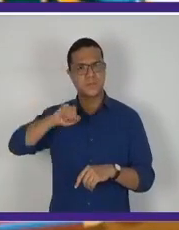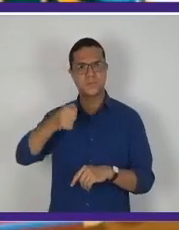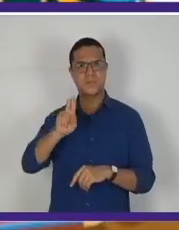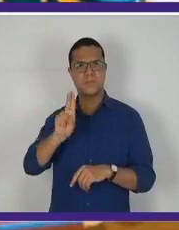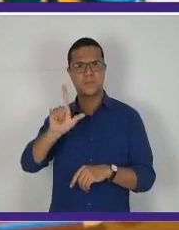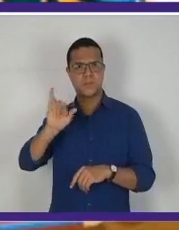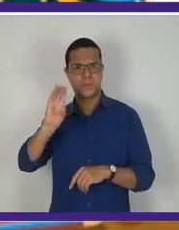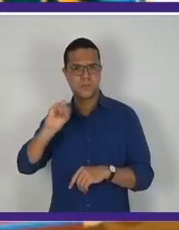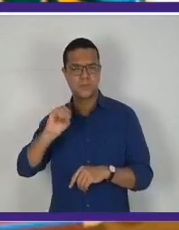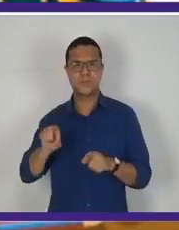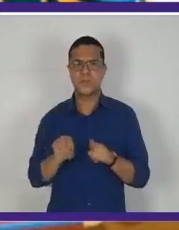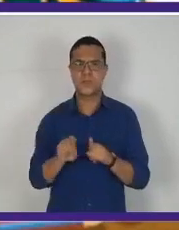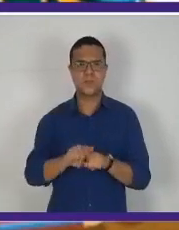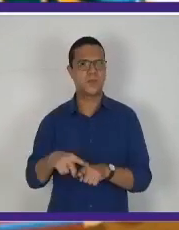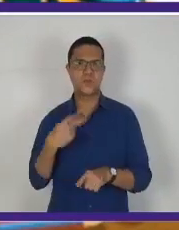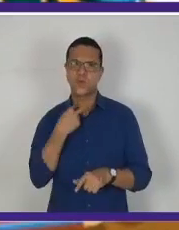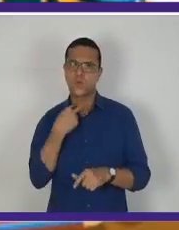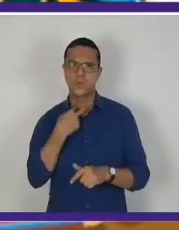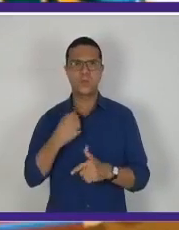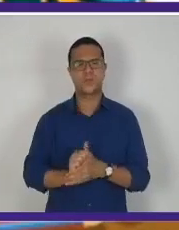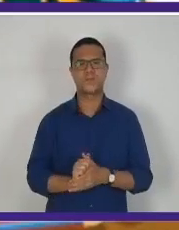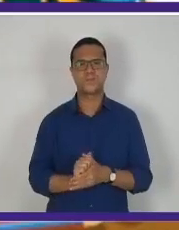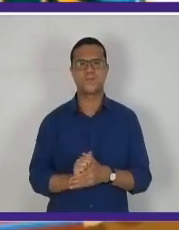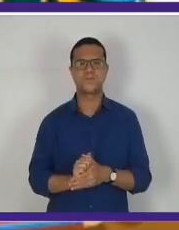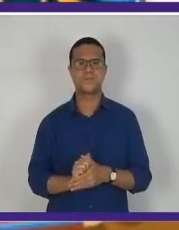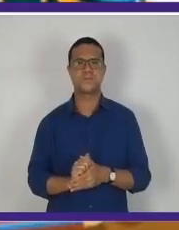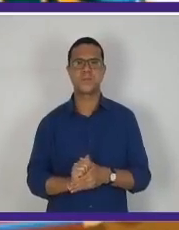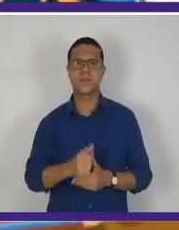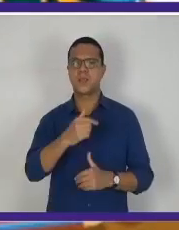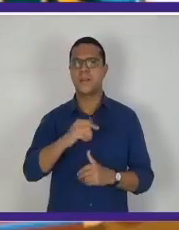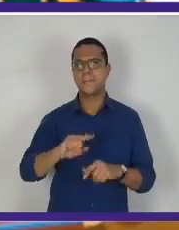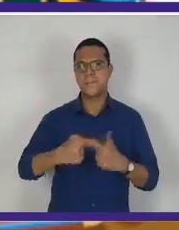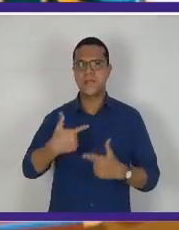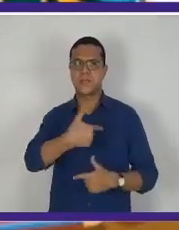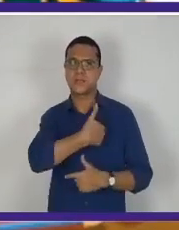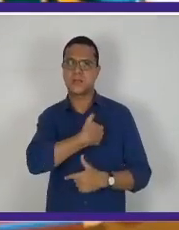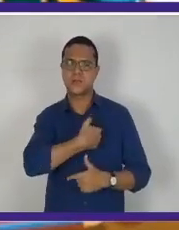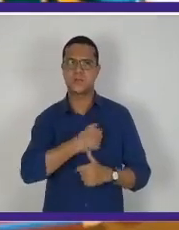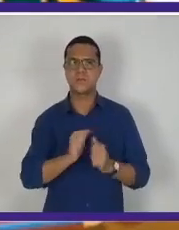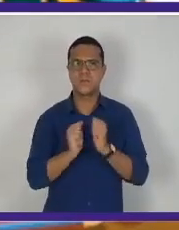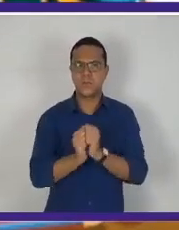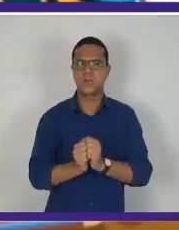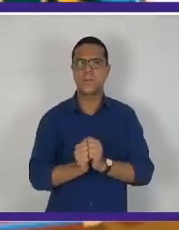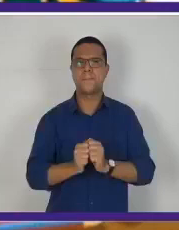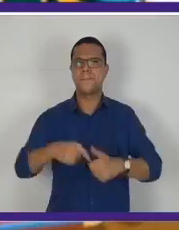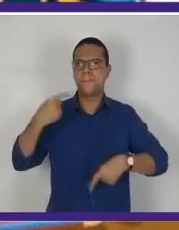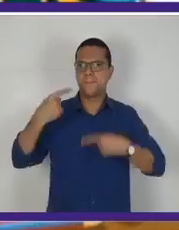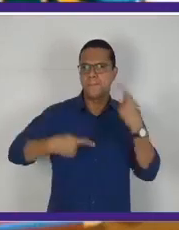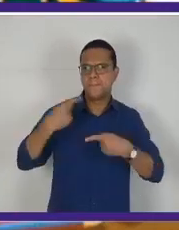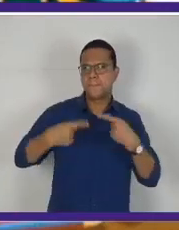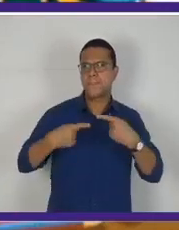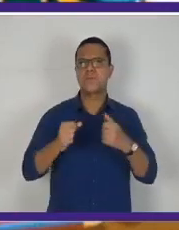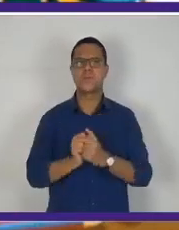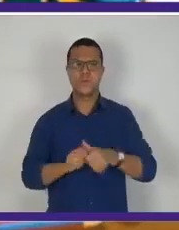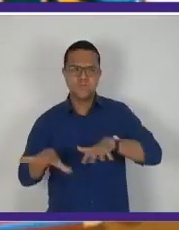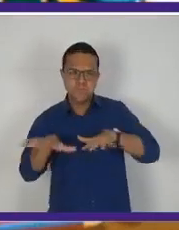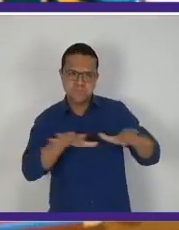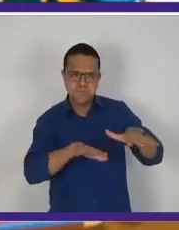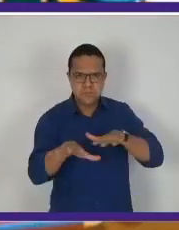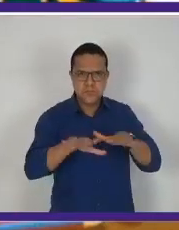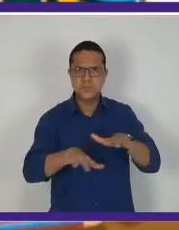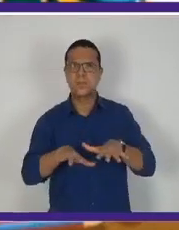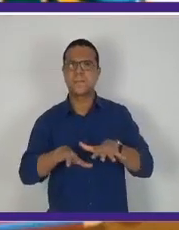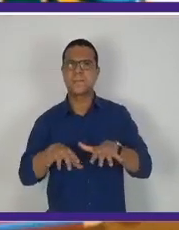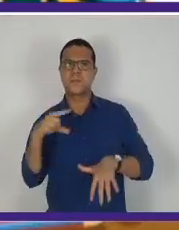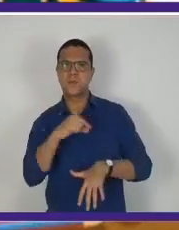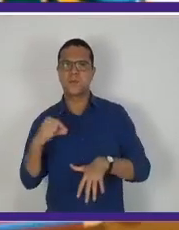Esse também não assume. E Vargas, com a sua política de intervencionismo, indica um interventor